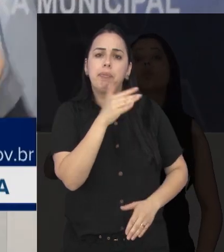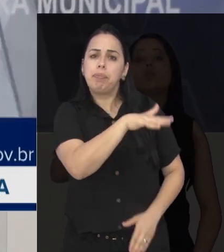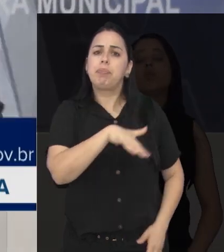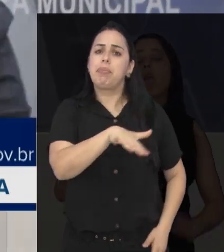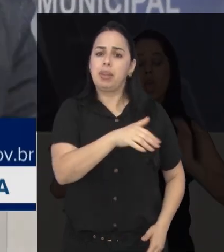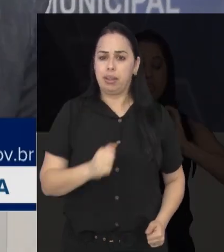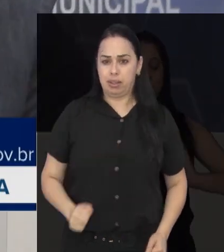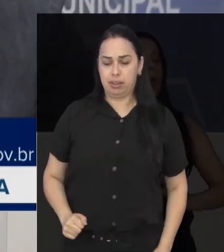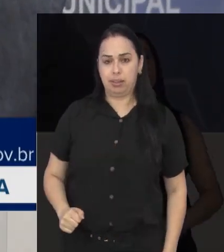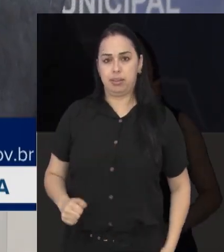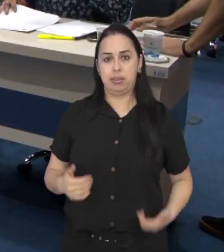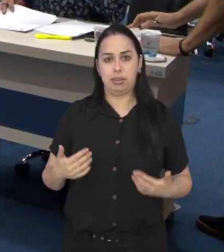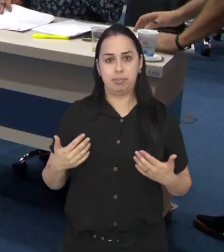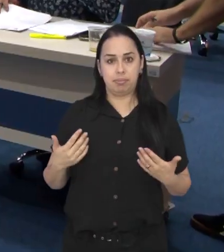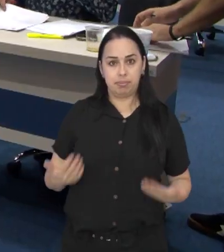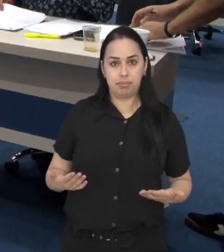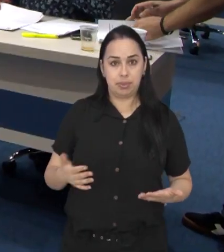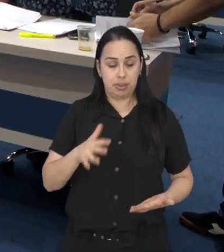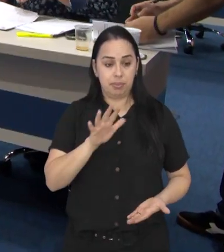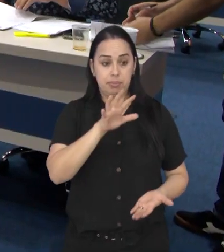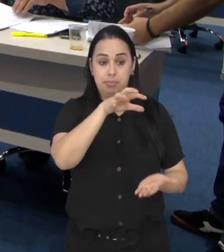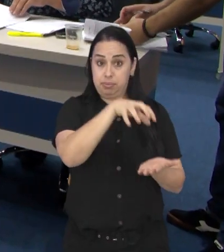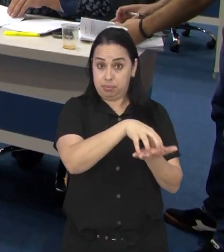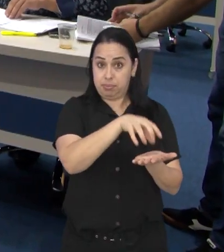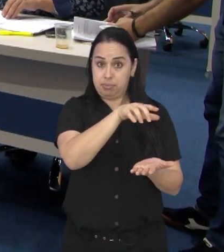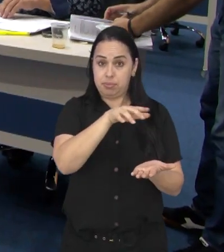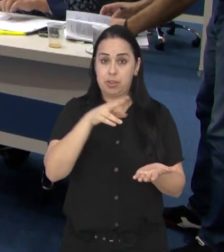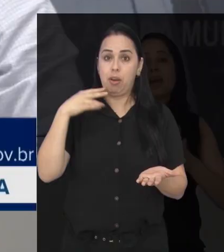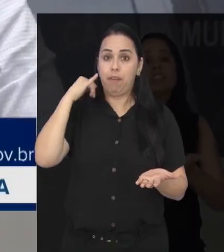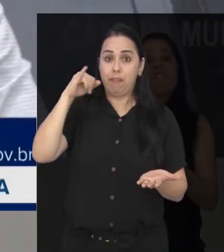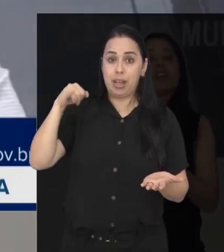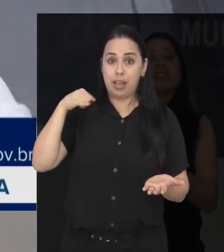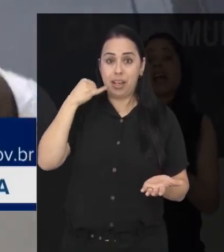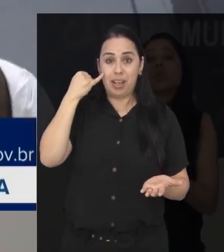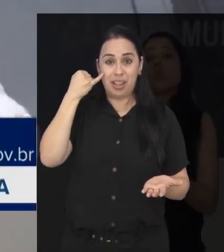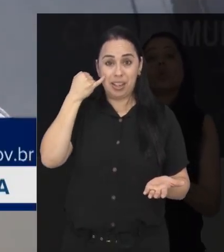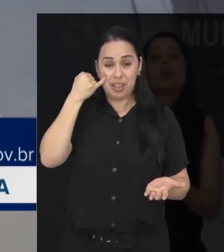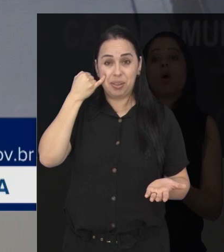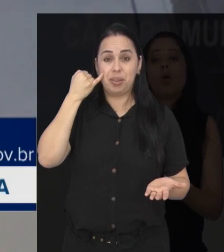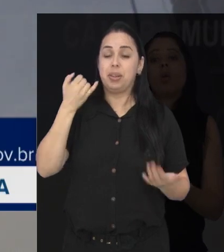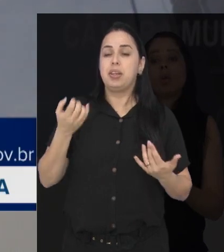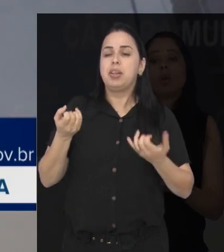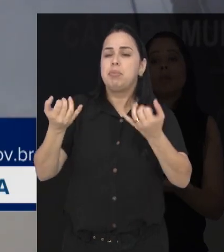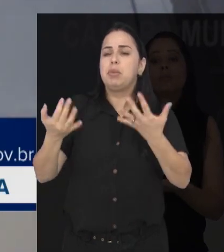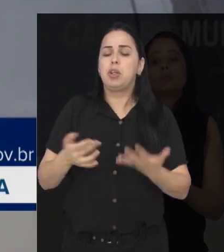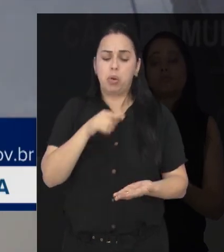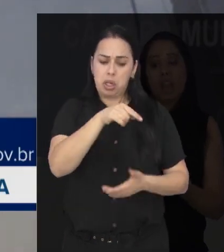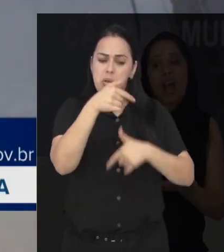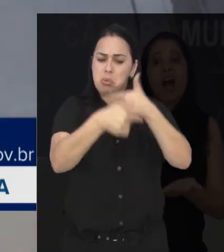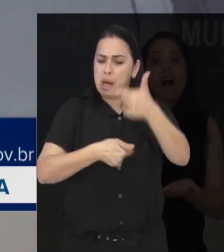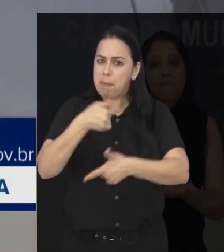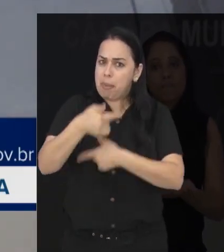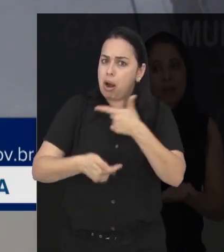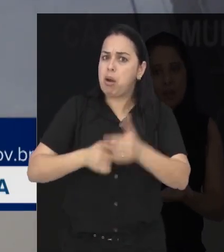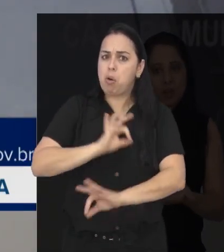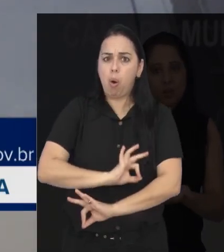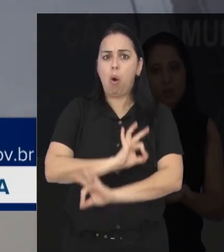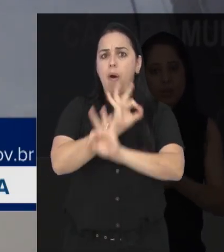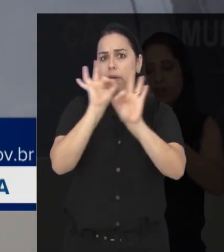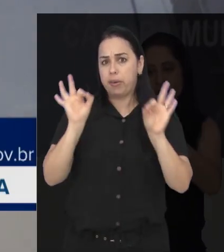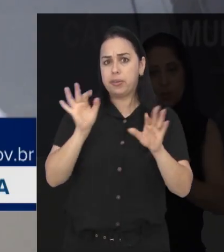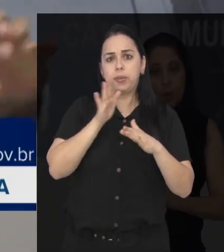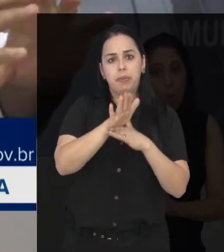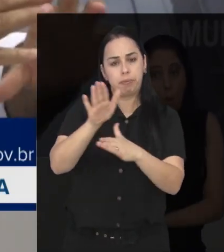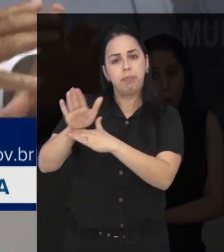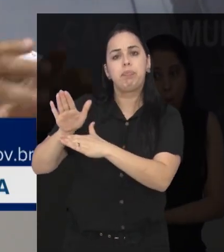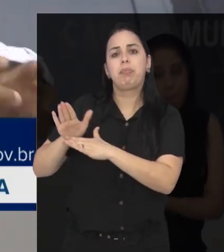alimentos no Fundo Social. Quanto à situação do Fundo Social, o vereador Juvenil Silvério comentou sobre a importância do trabalho da entidade